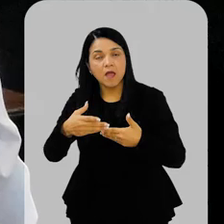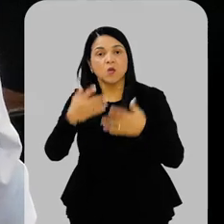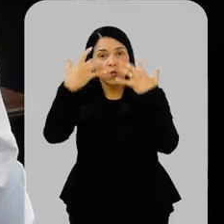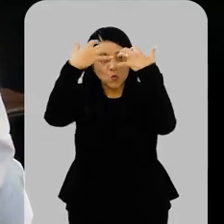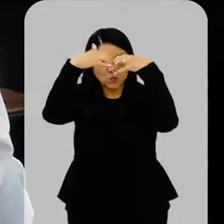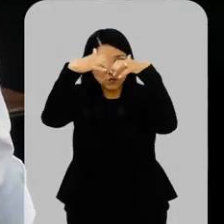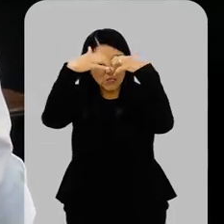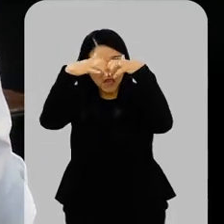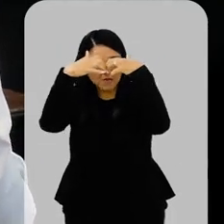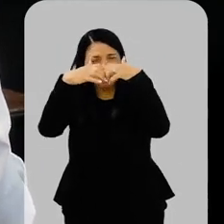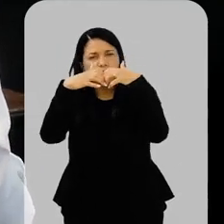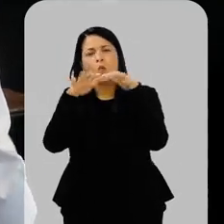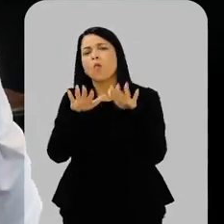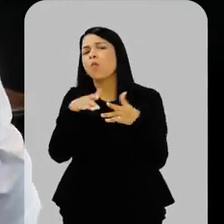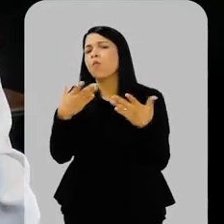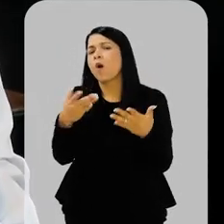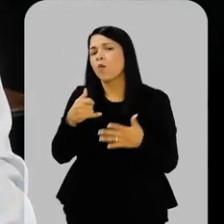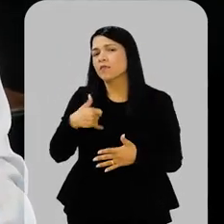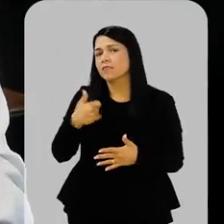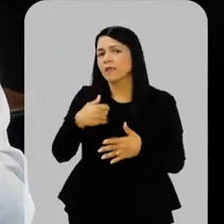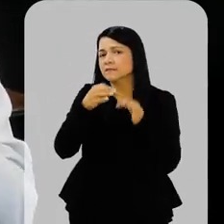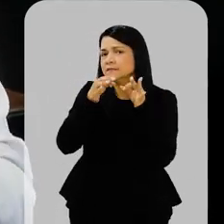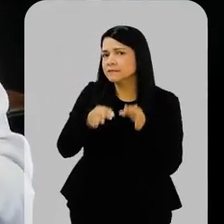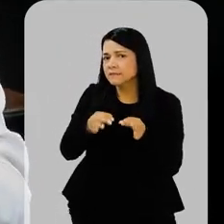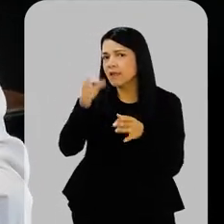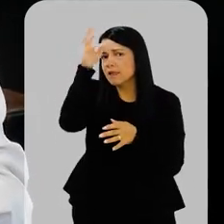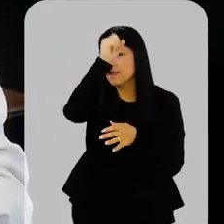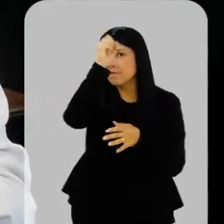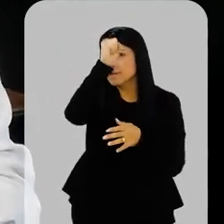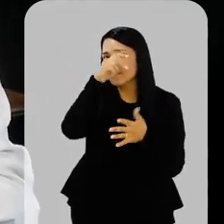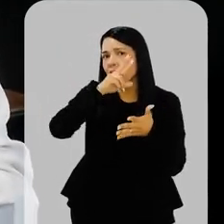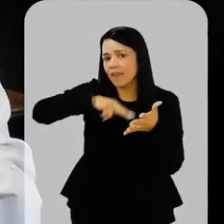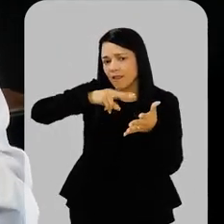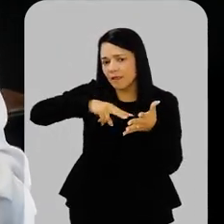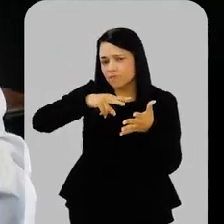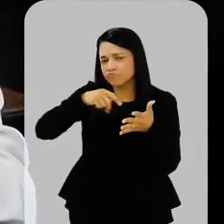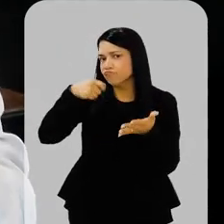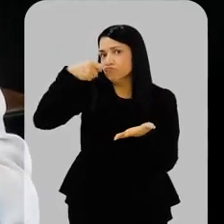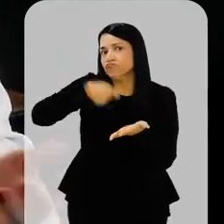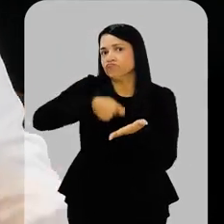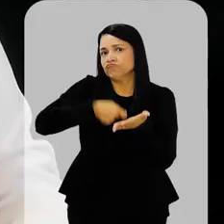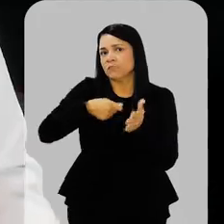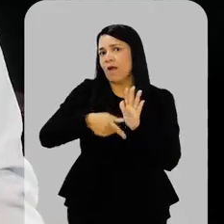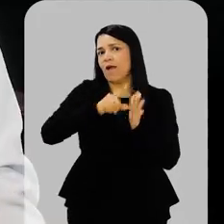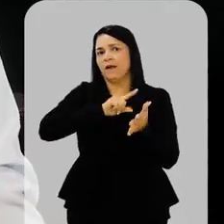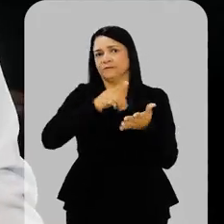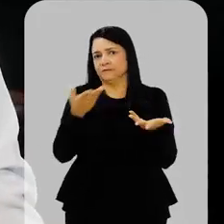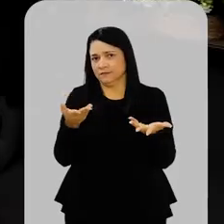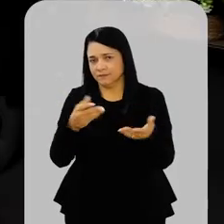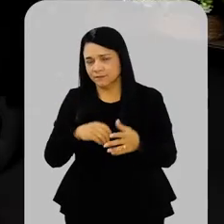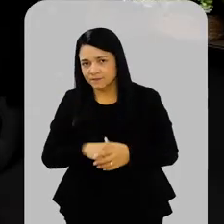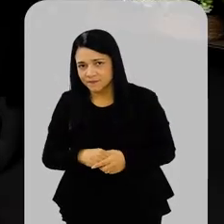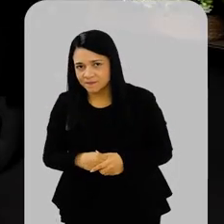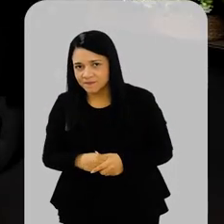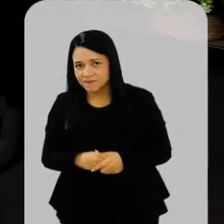com o nosso cérebro. Qual seria a idade ideal para a gente aprender a ler? que não forçaria a criança antes da época?